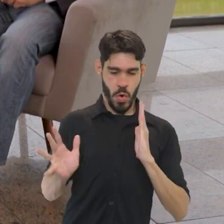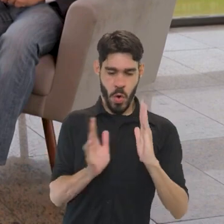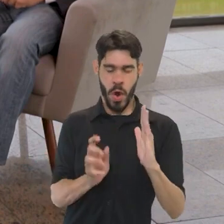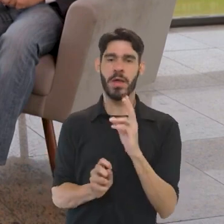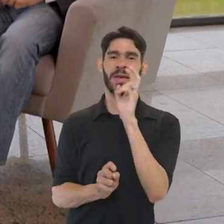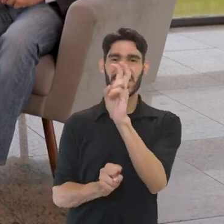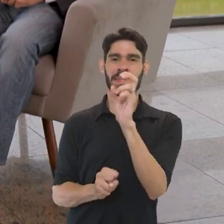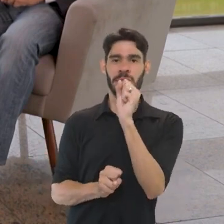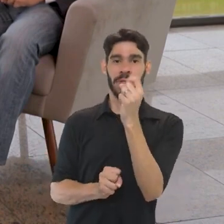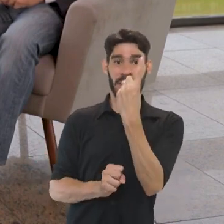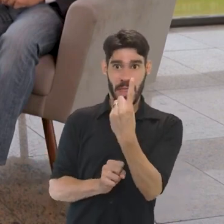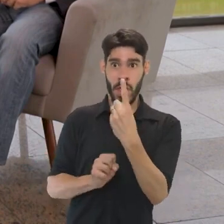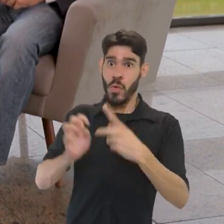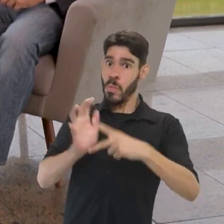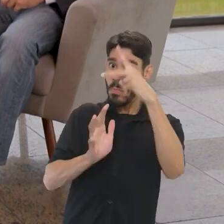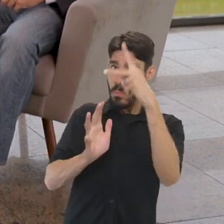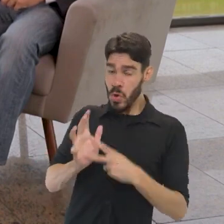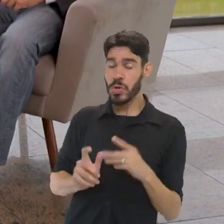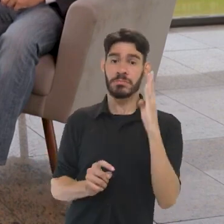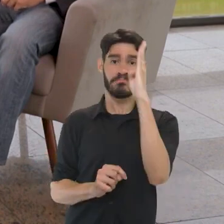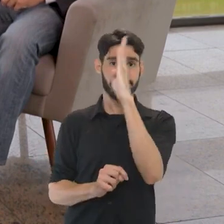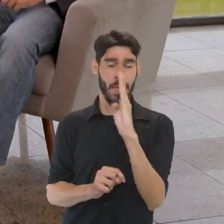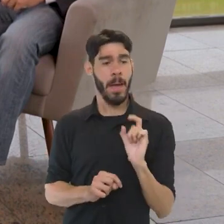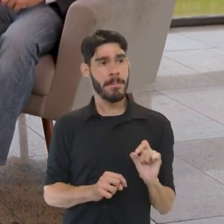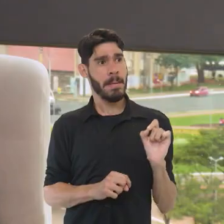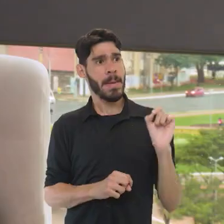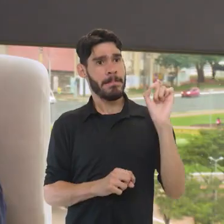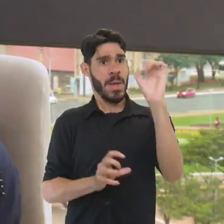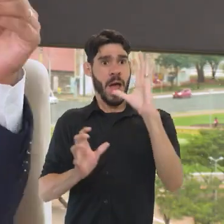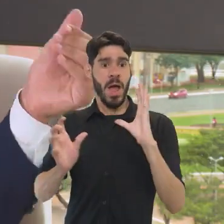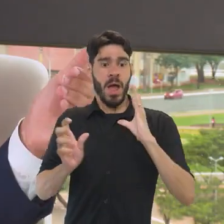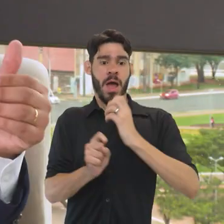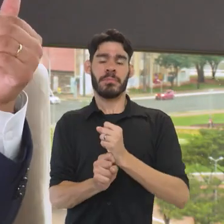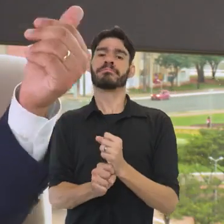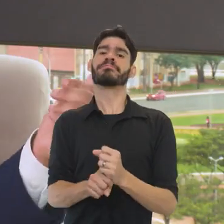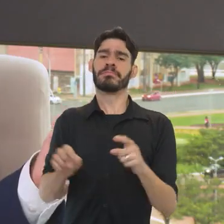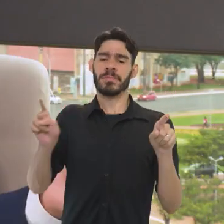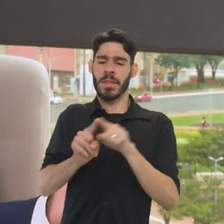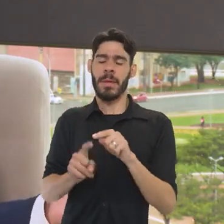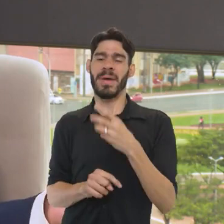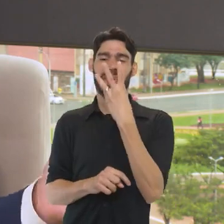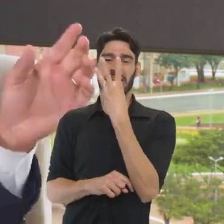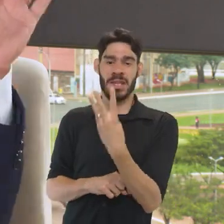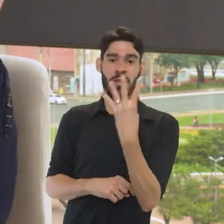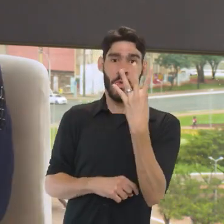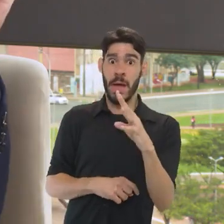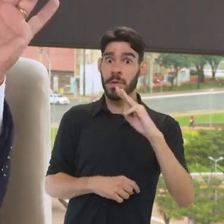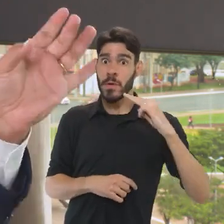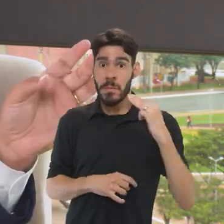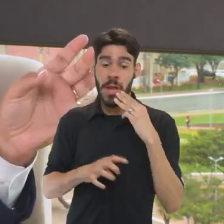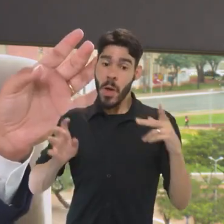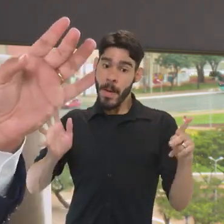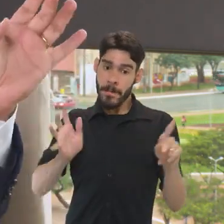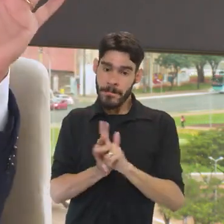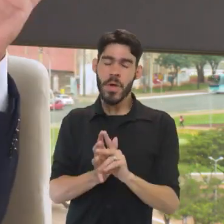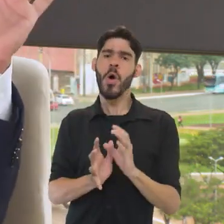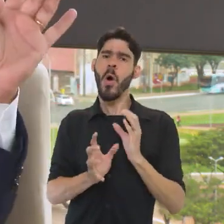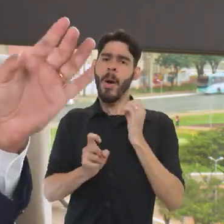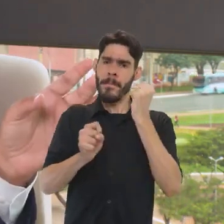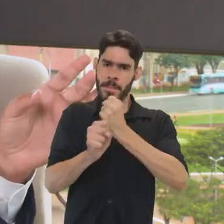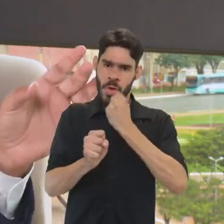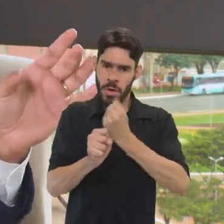581 ações em todo o Brasil, nesses 101 milhões, além de 34 milhões que vão ser específicos